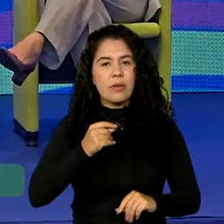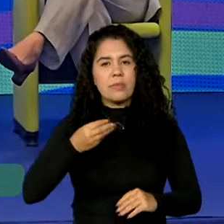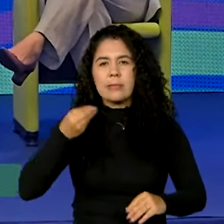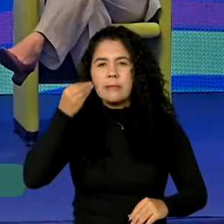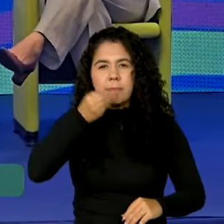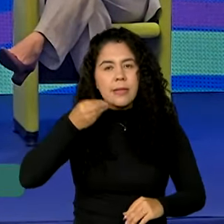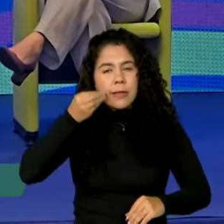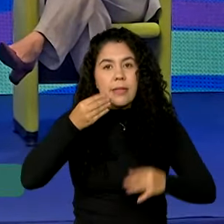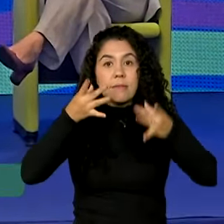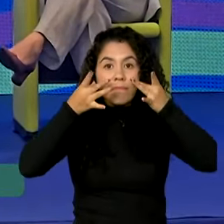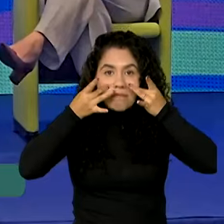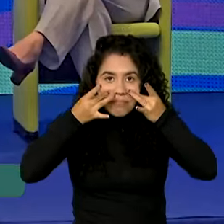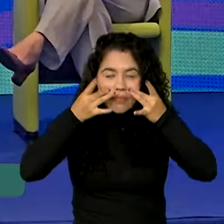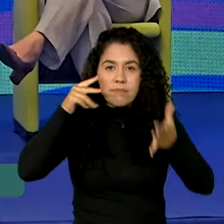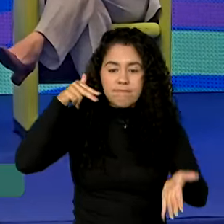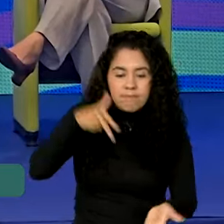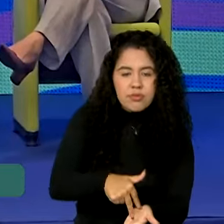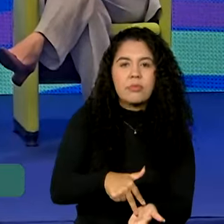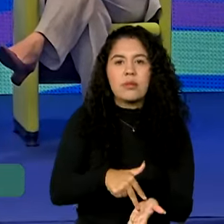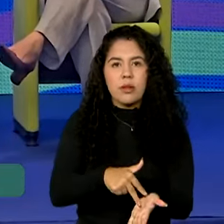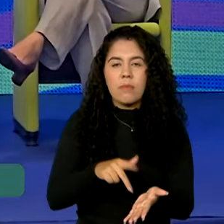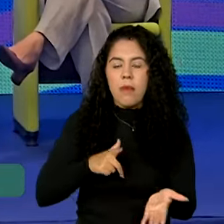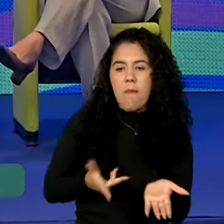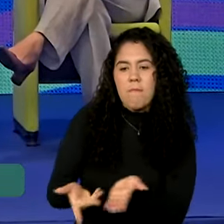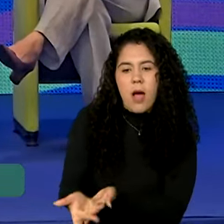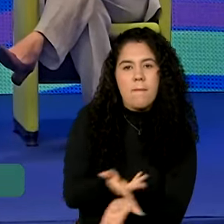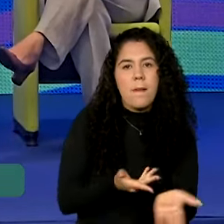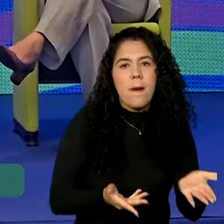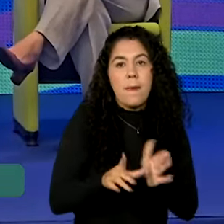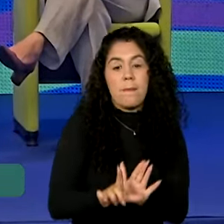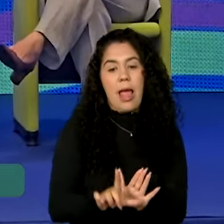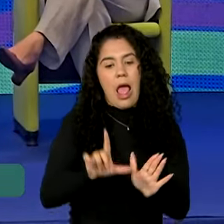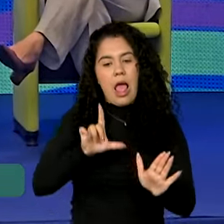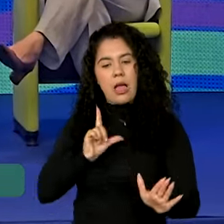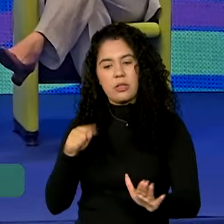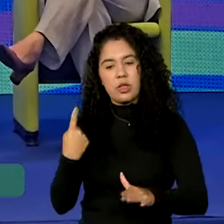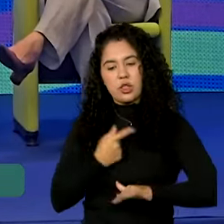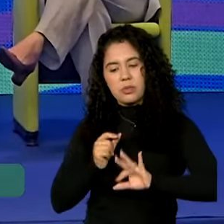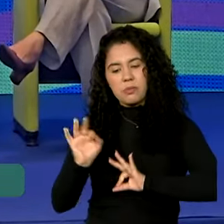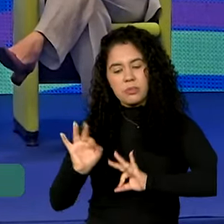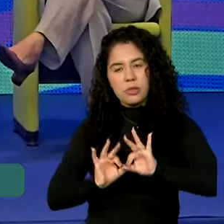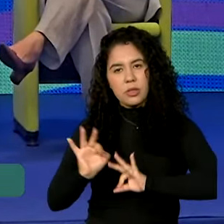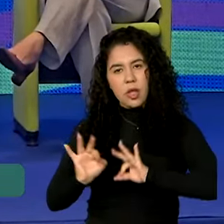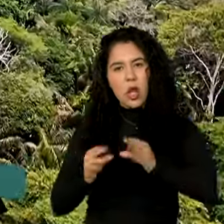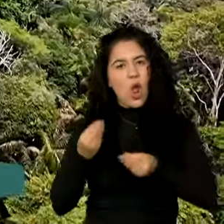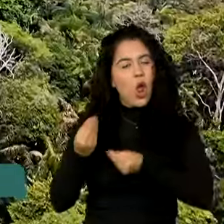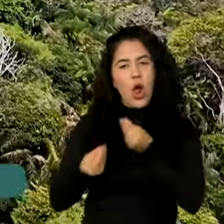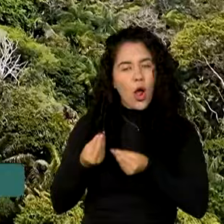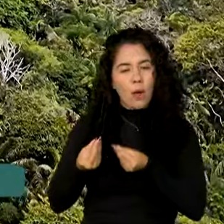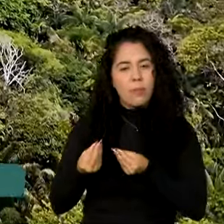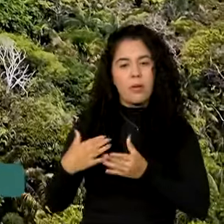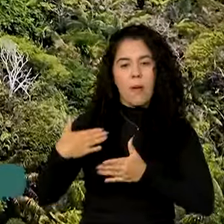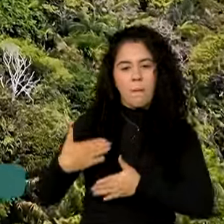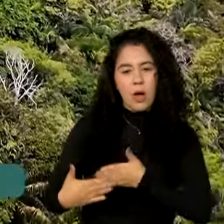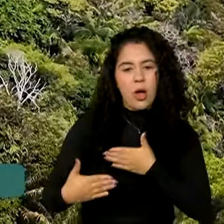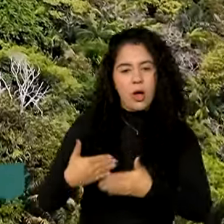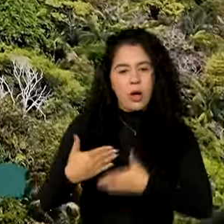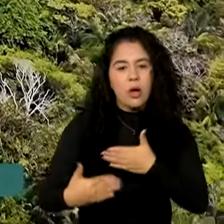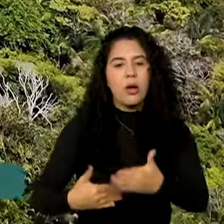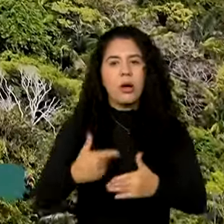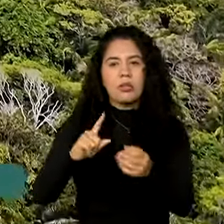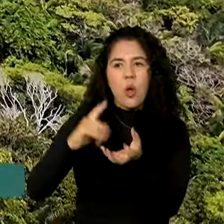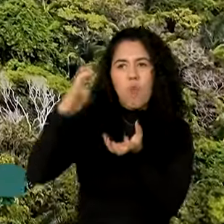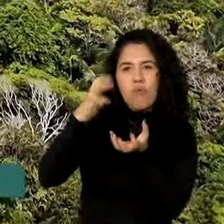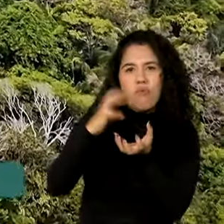campo esse fenômeno e nos ajudar a nos antecipar ao processo de emissão de gases de efeito